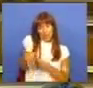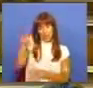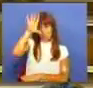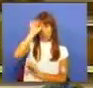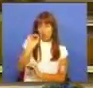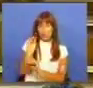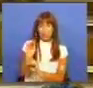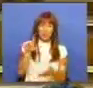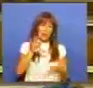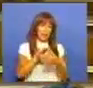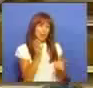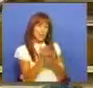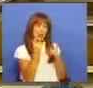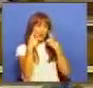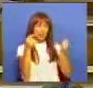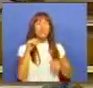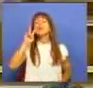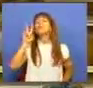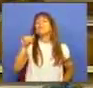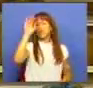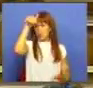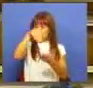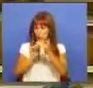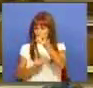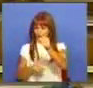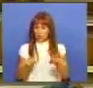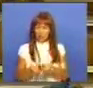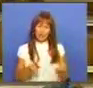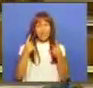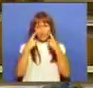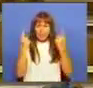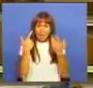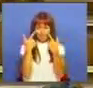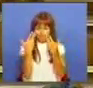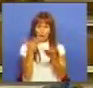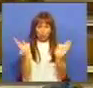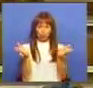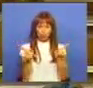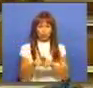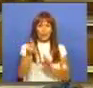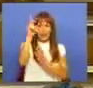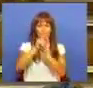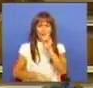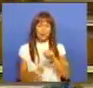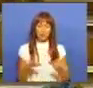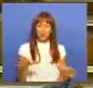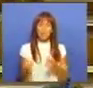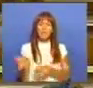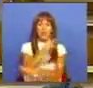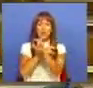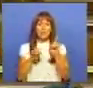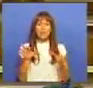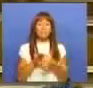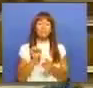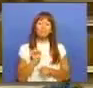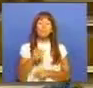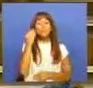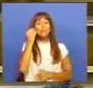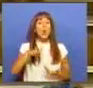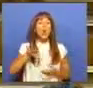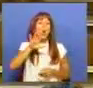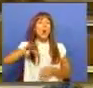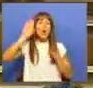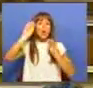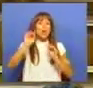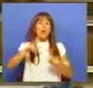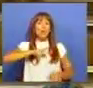da Educação na escola pública. Veja os resultados que foram tornados públicos do relatório da Comissão Europeia sobre o Estado da